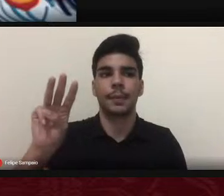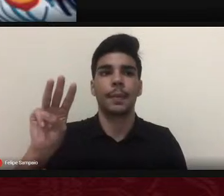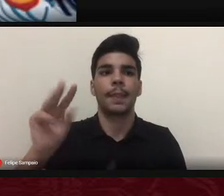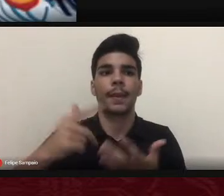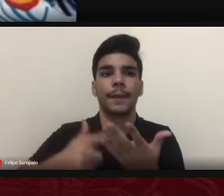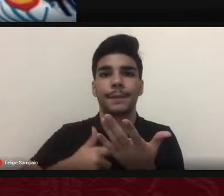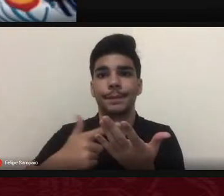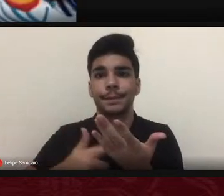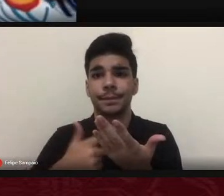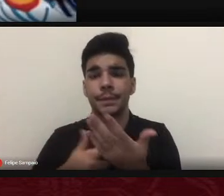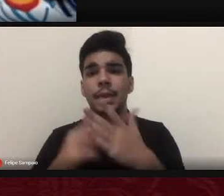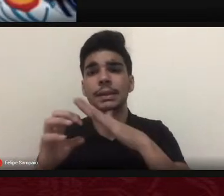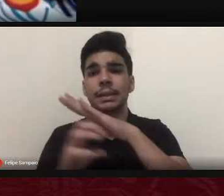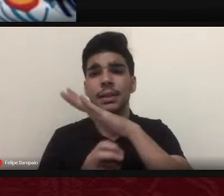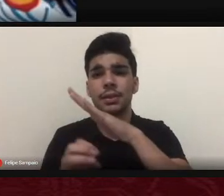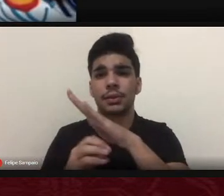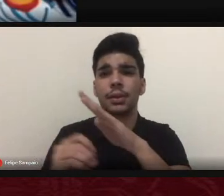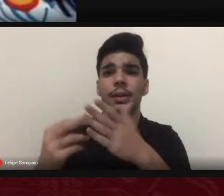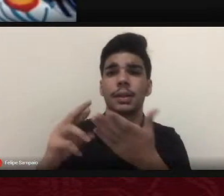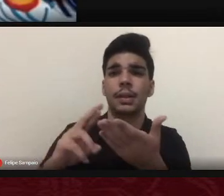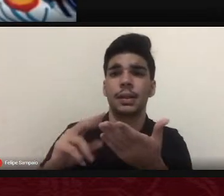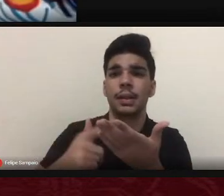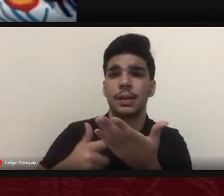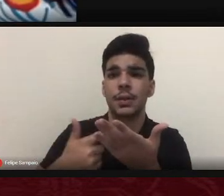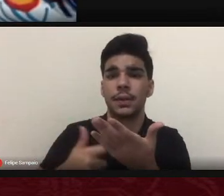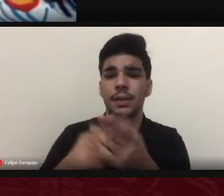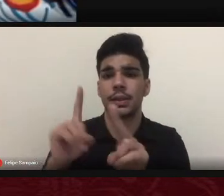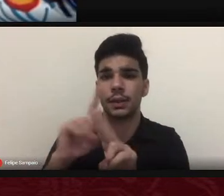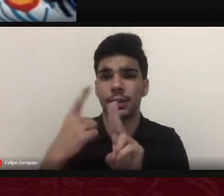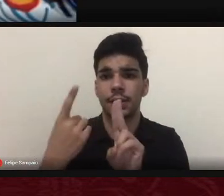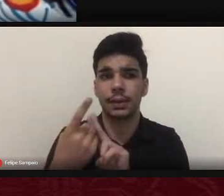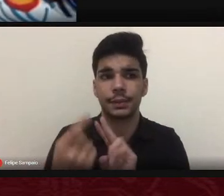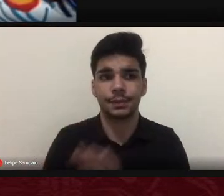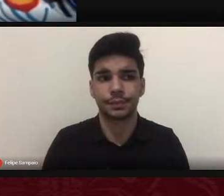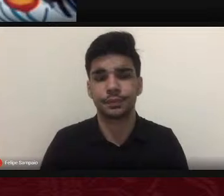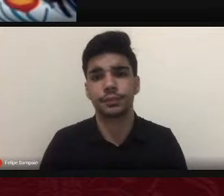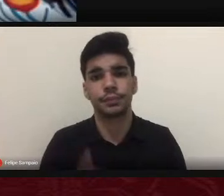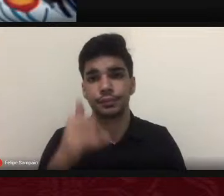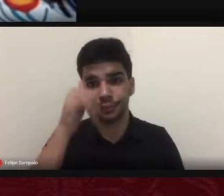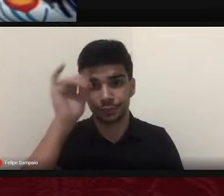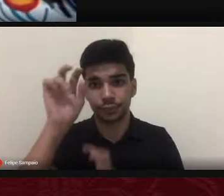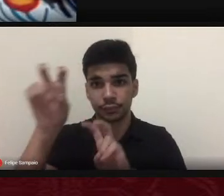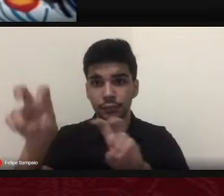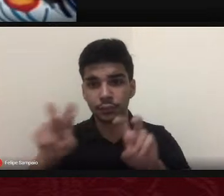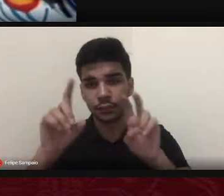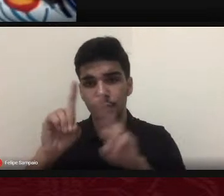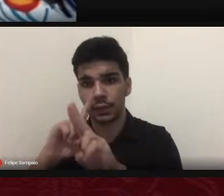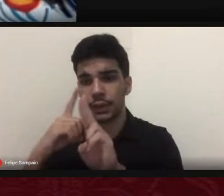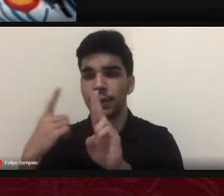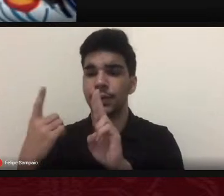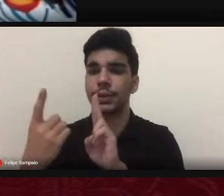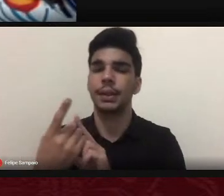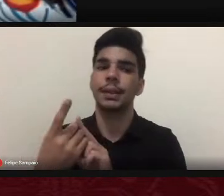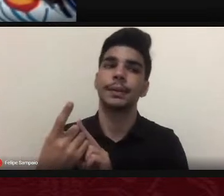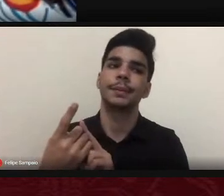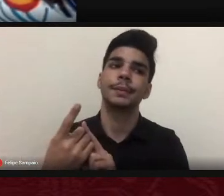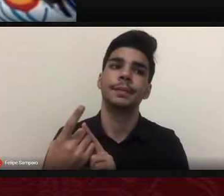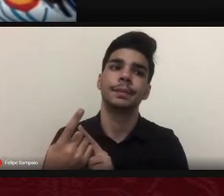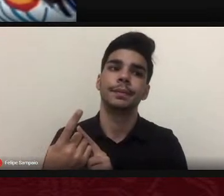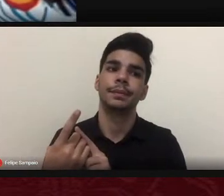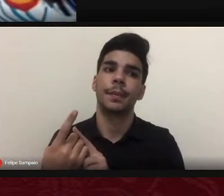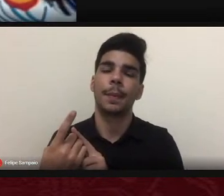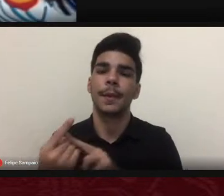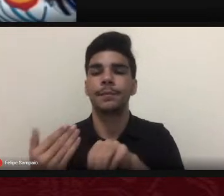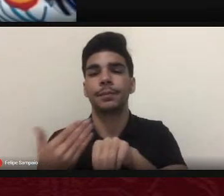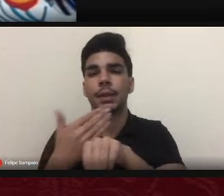editora da UFGD da agronomia ao UFGD é na prática a